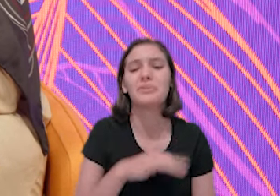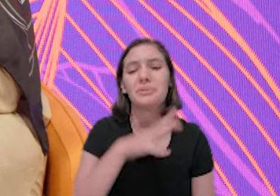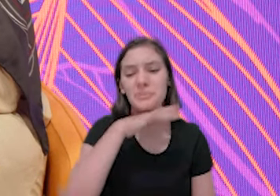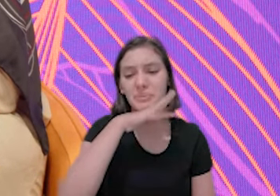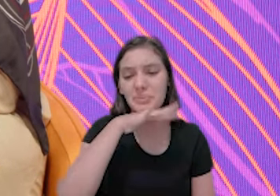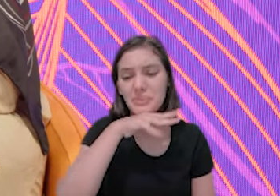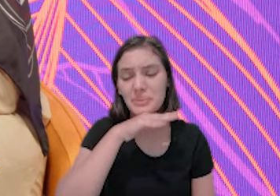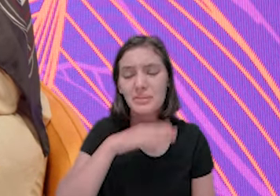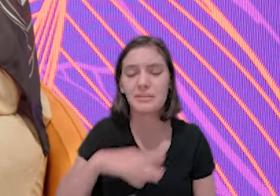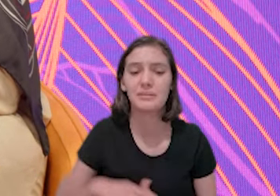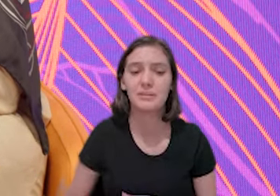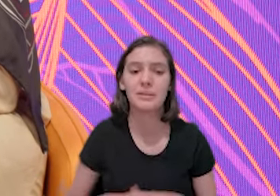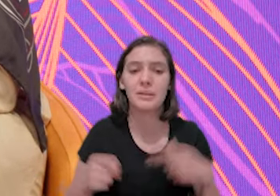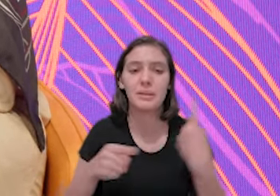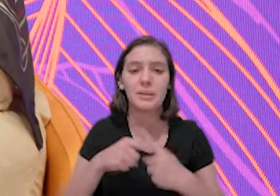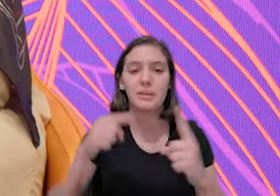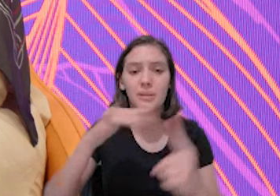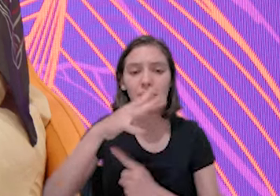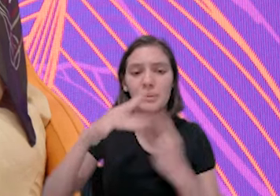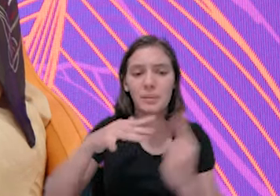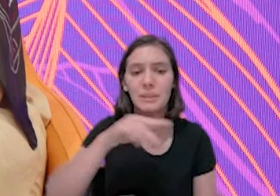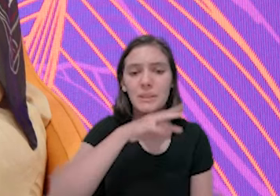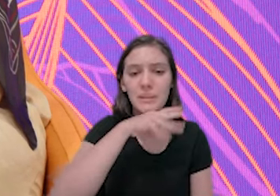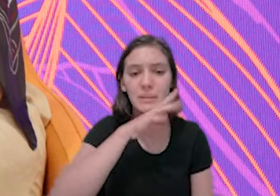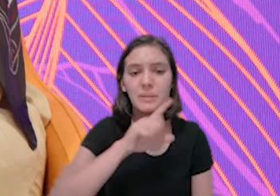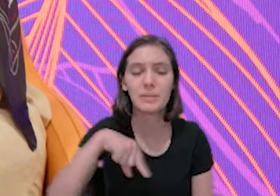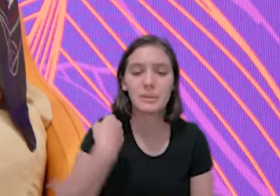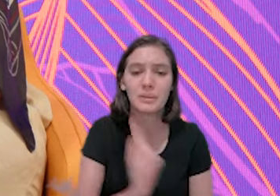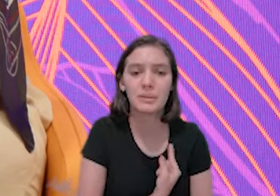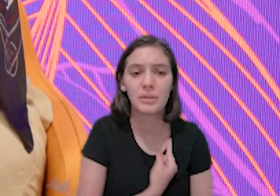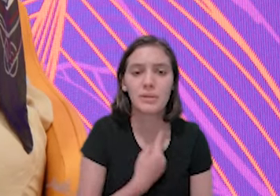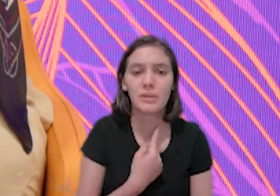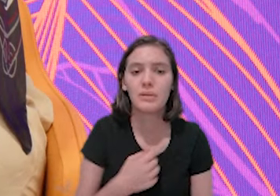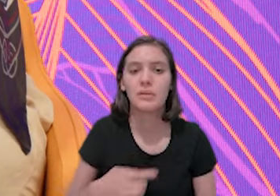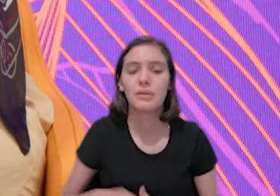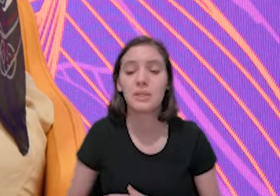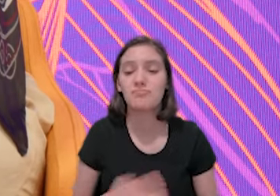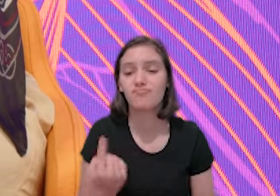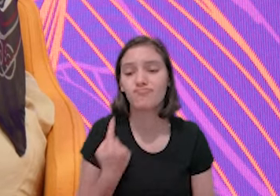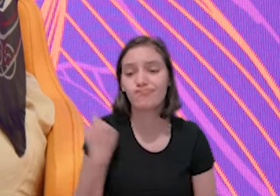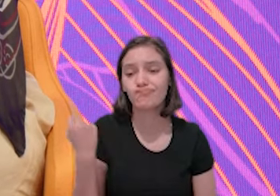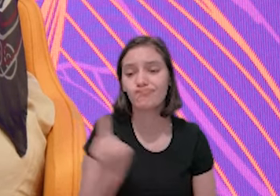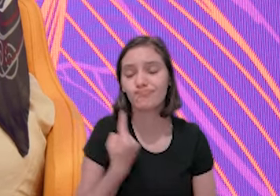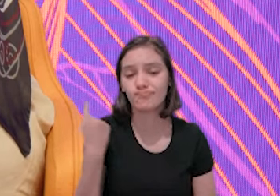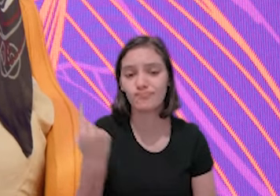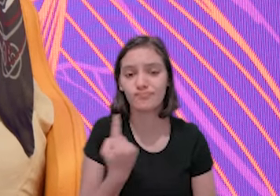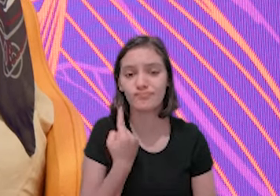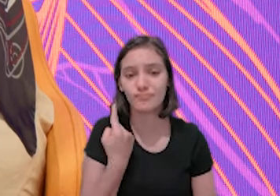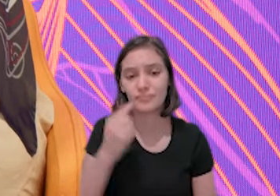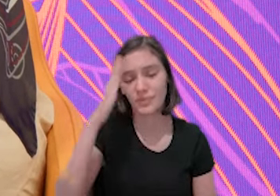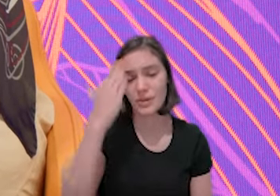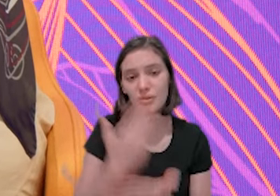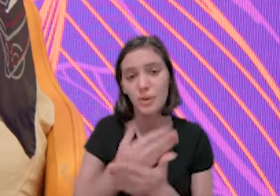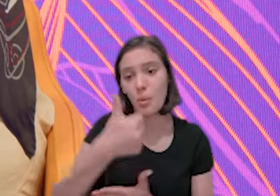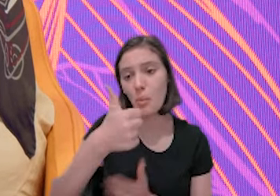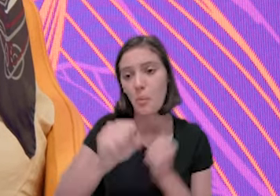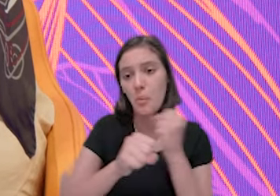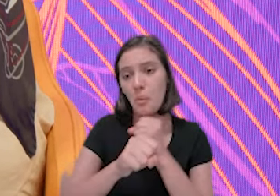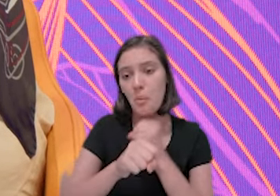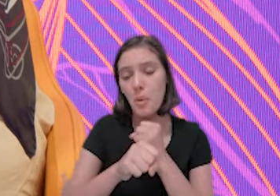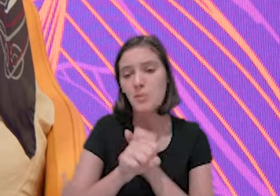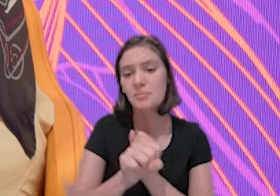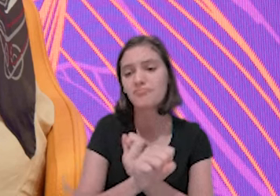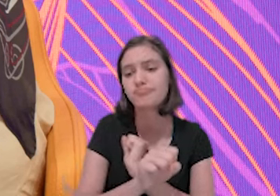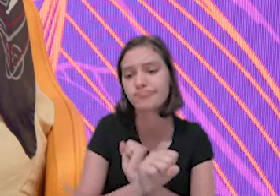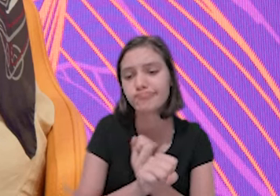foi muito ruim, porque a pandemia estava muito ruim para a gente. A gente estava só, acho